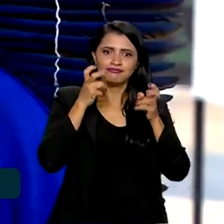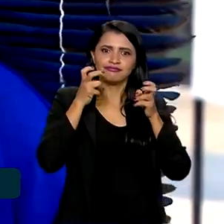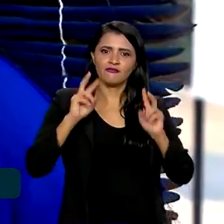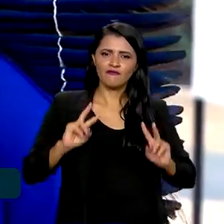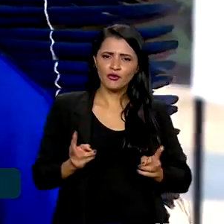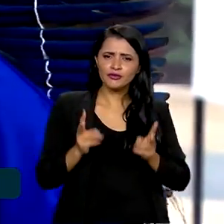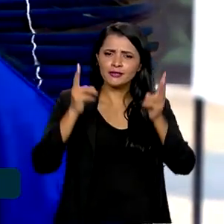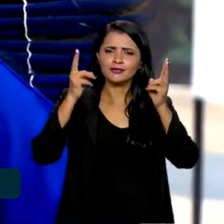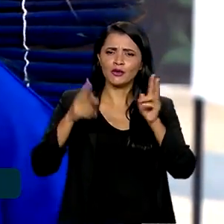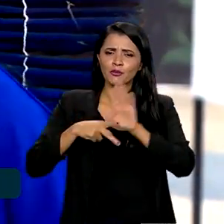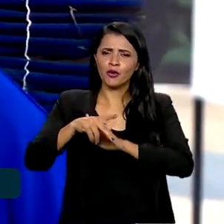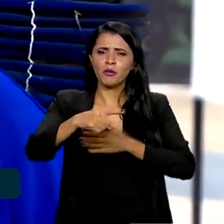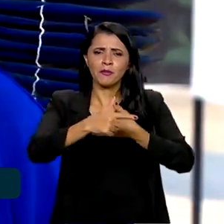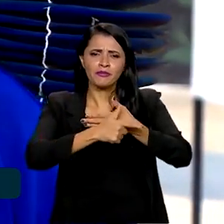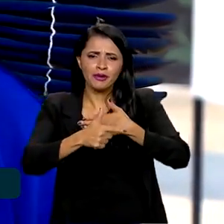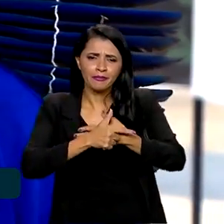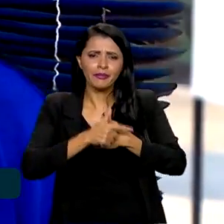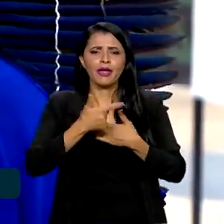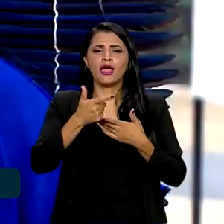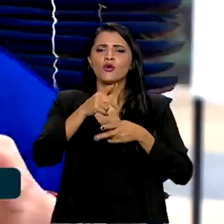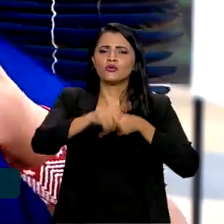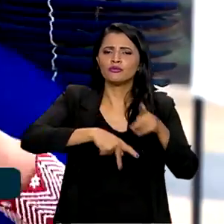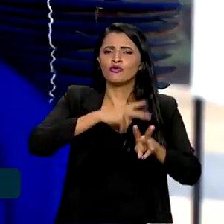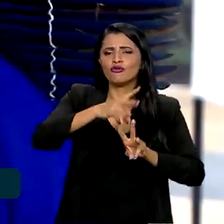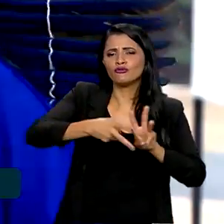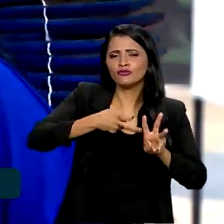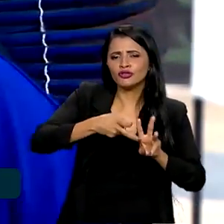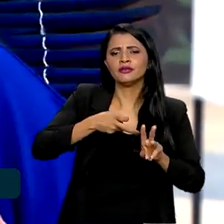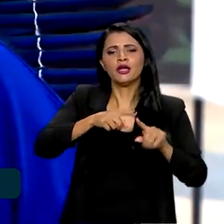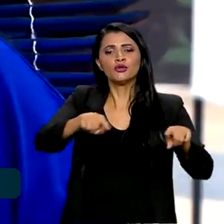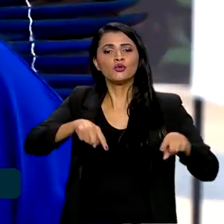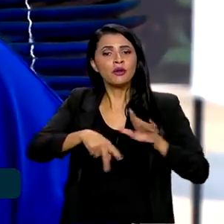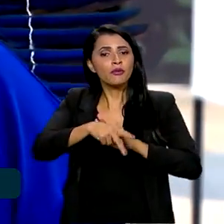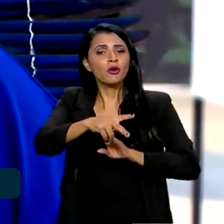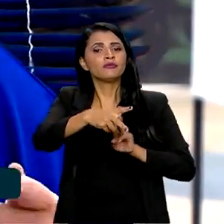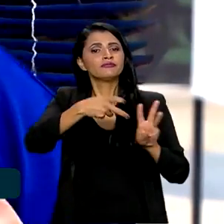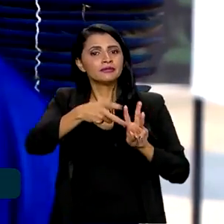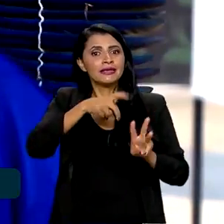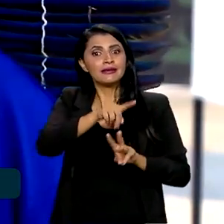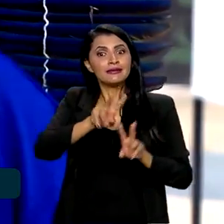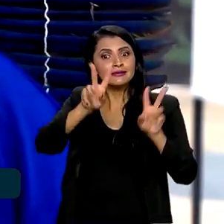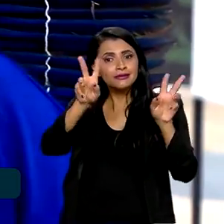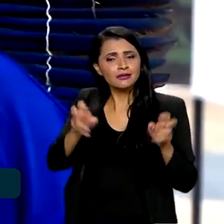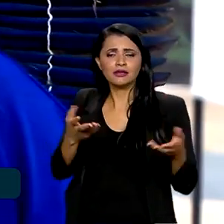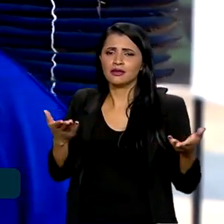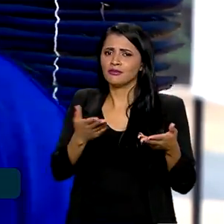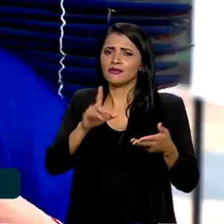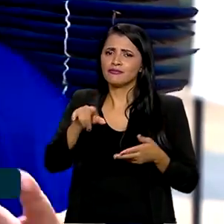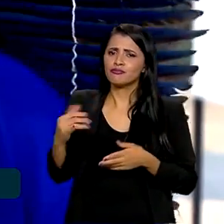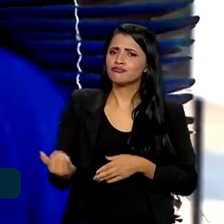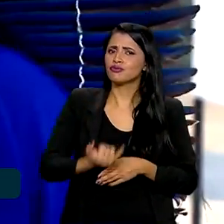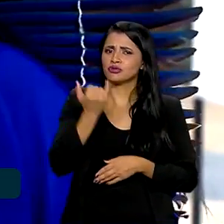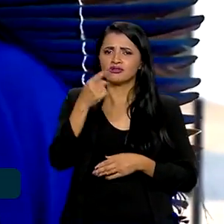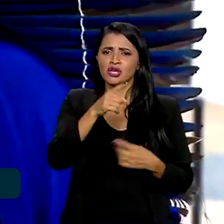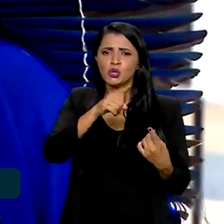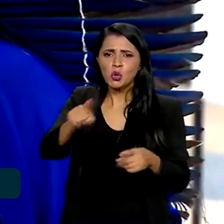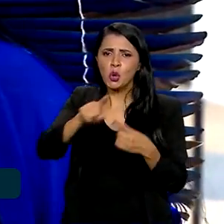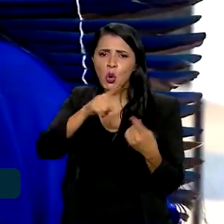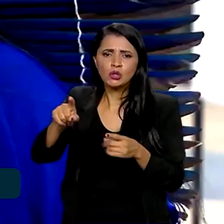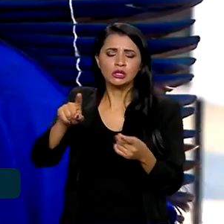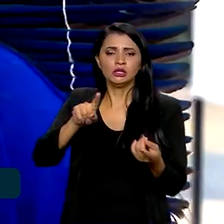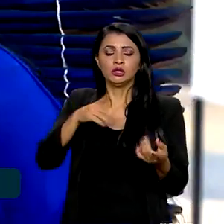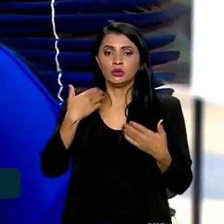papel dos povos e territórios indígenas para esse tema tão emblemático que é o enfrentamento à crise